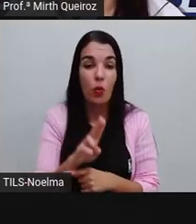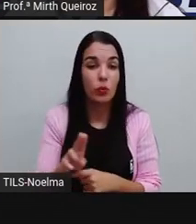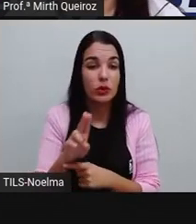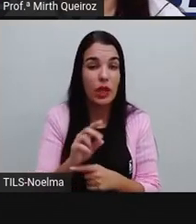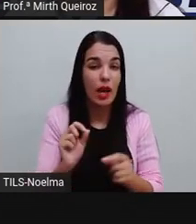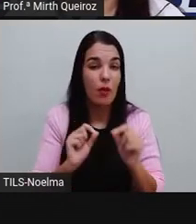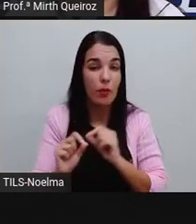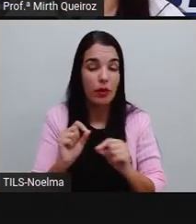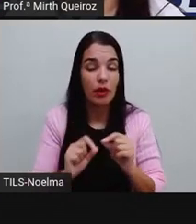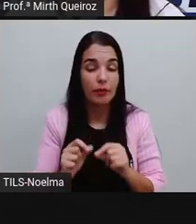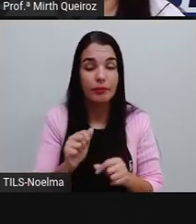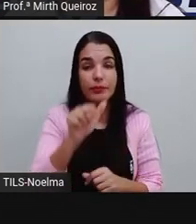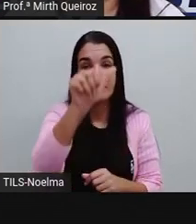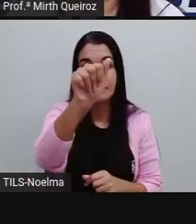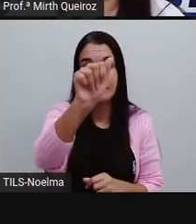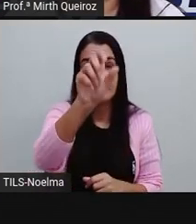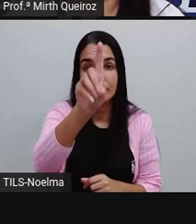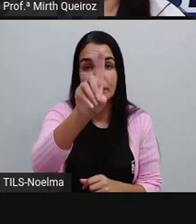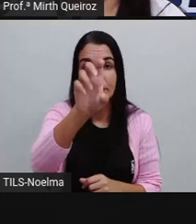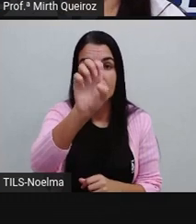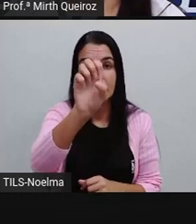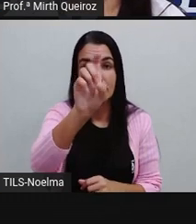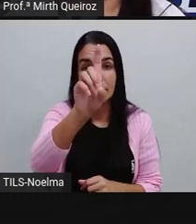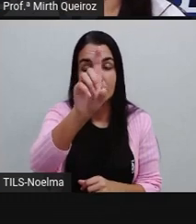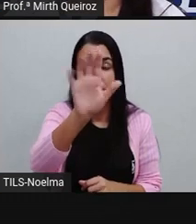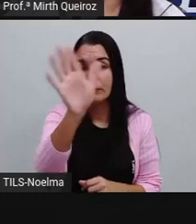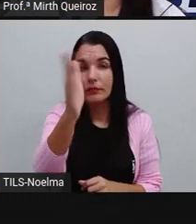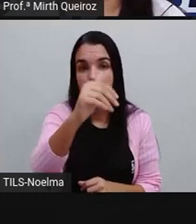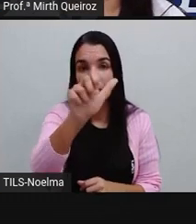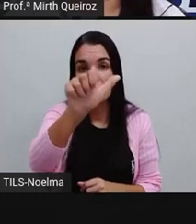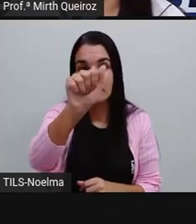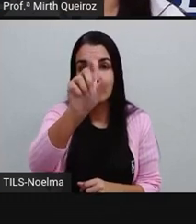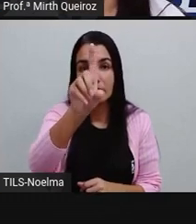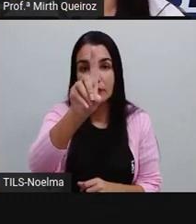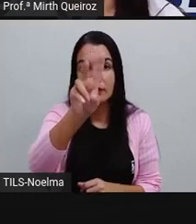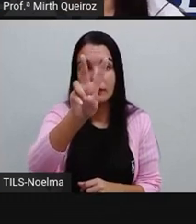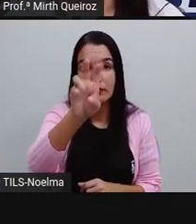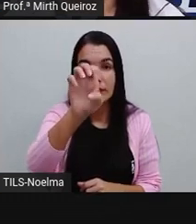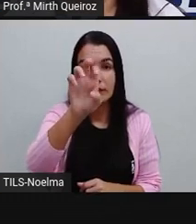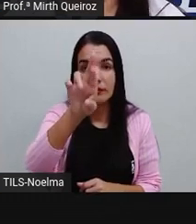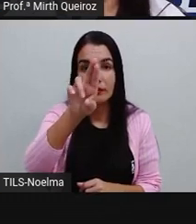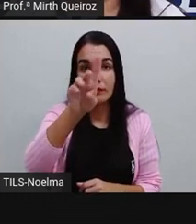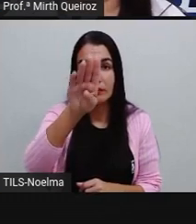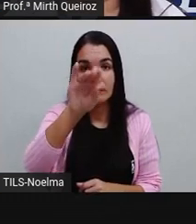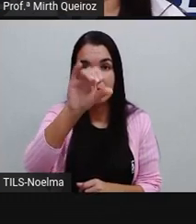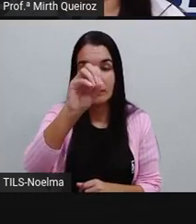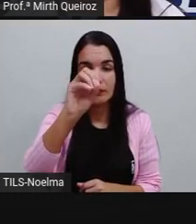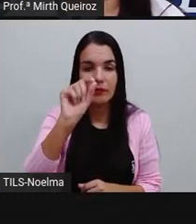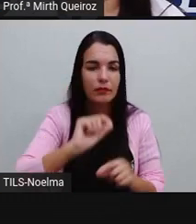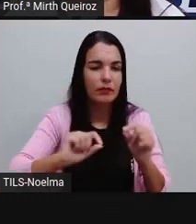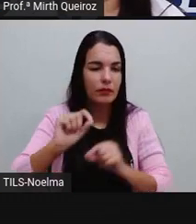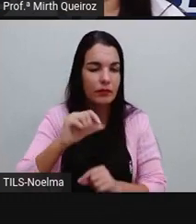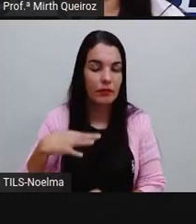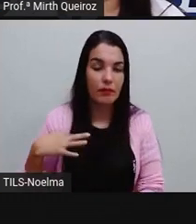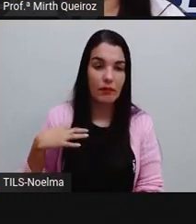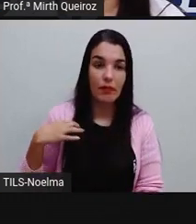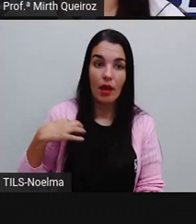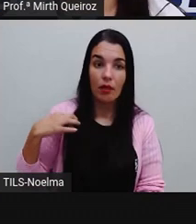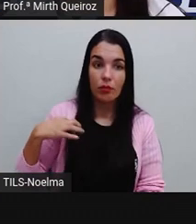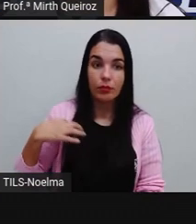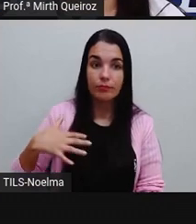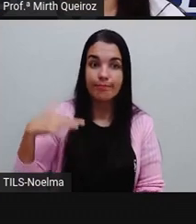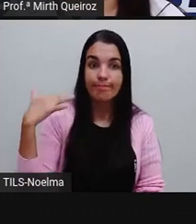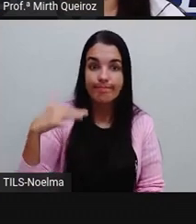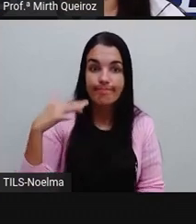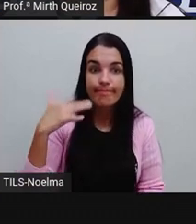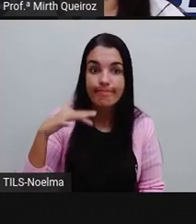advérbios invariáveis, por exemplo, As roupas custaram caro. Roupas está no plural. Mas